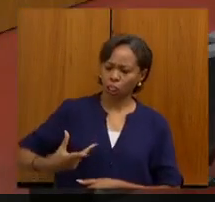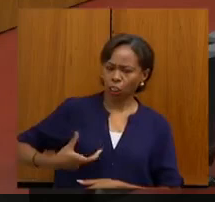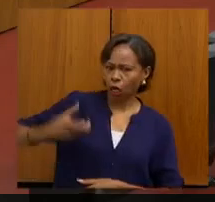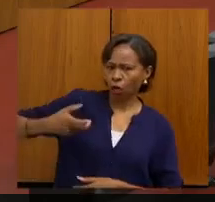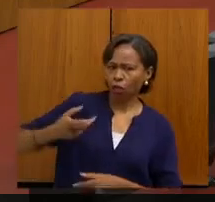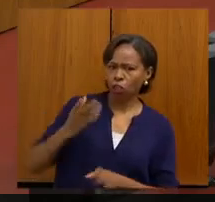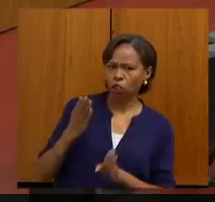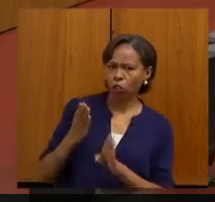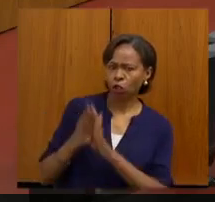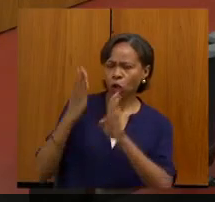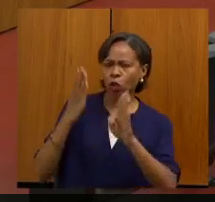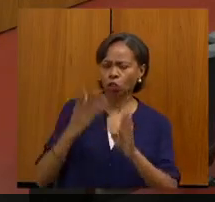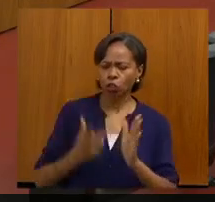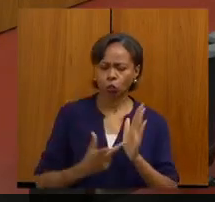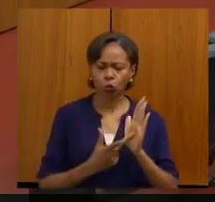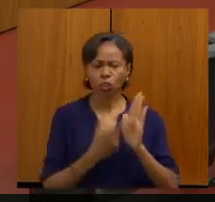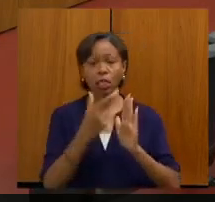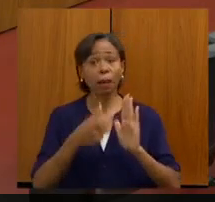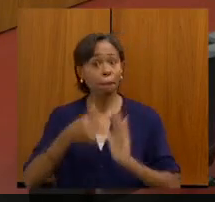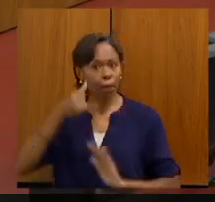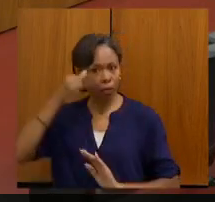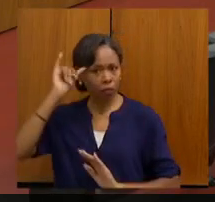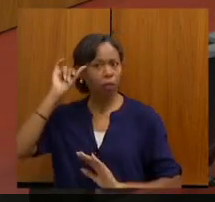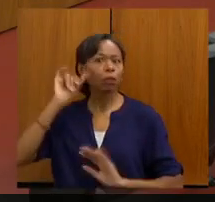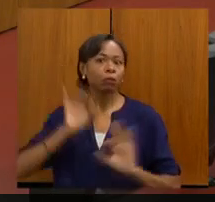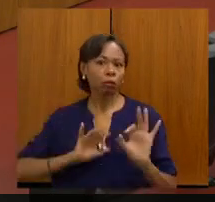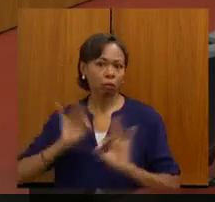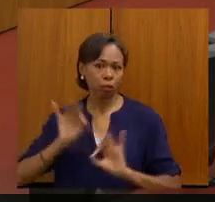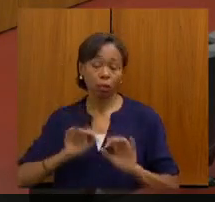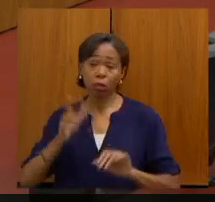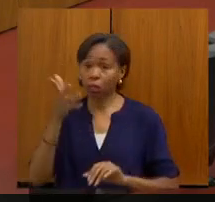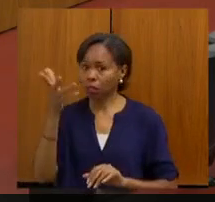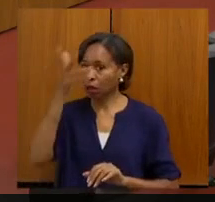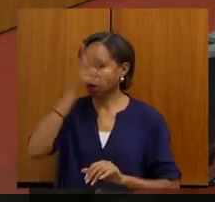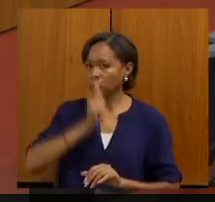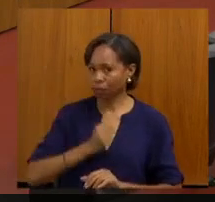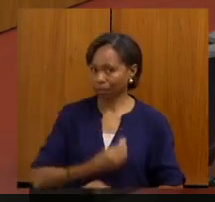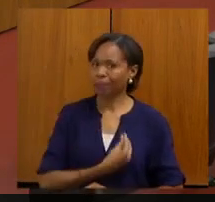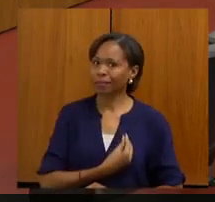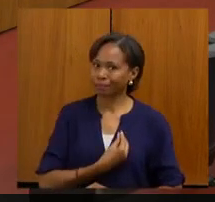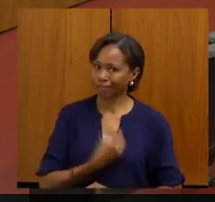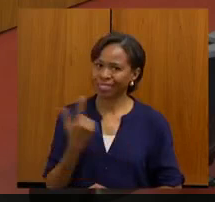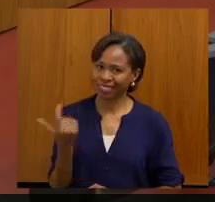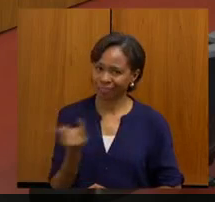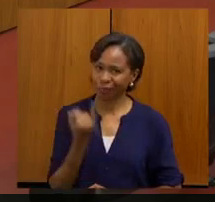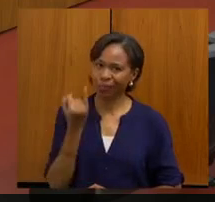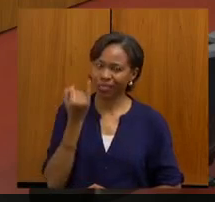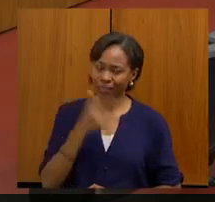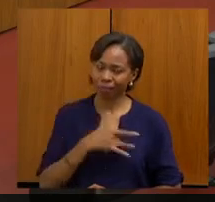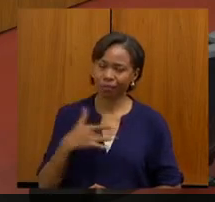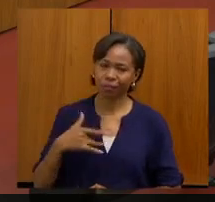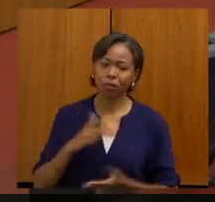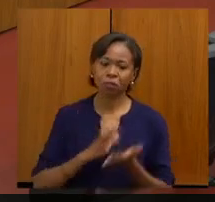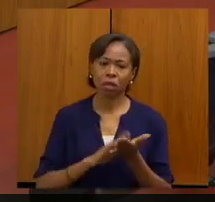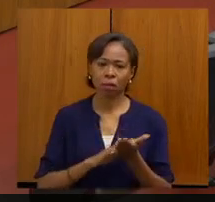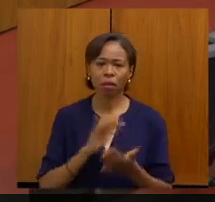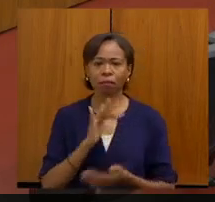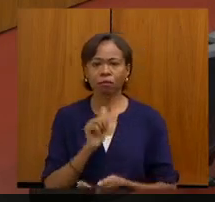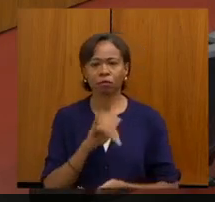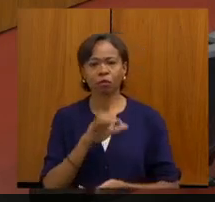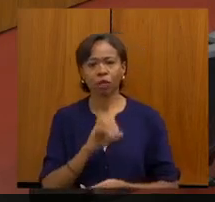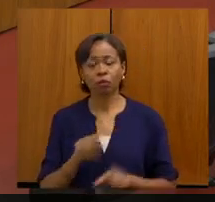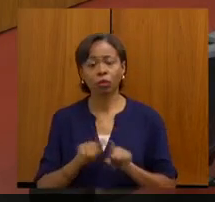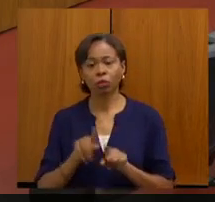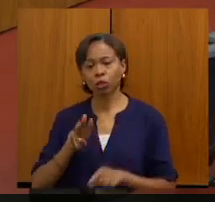da prevenção e de salvar vidas que, afinal de contas, isso interessa à saúde. Parabéns, secretário Fábio, parabéns, doutor Wilson, pela condução dos